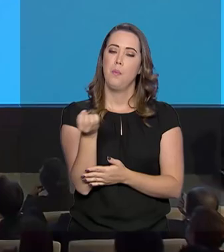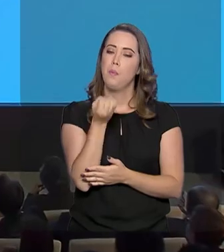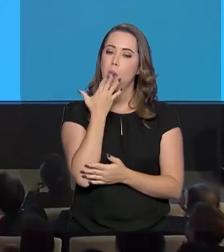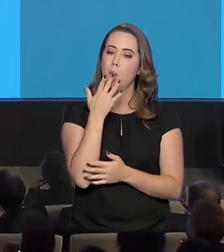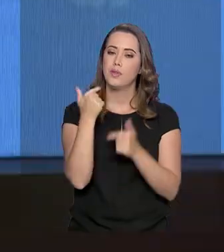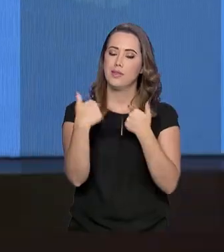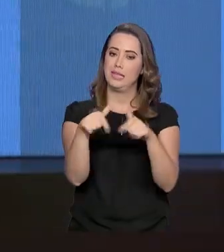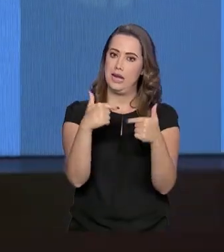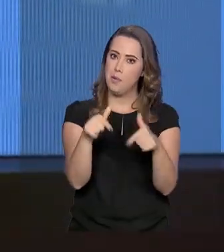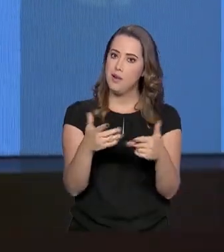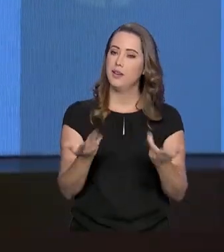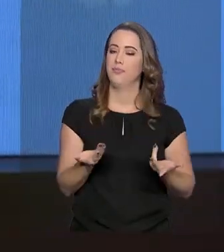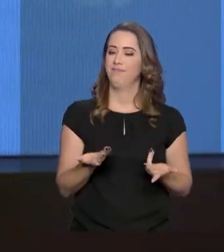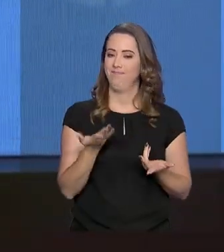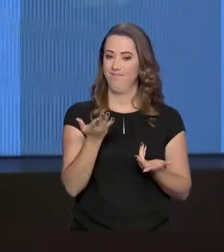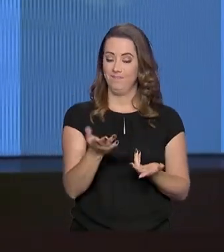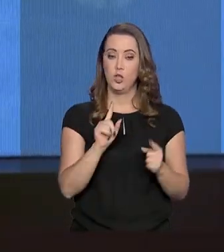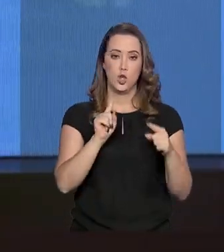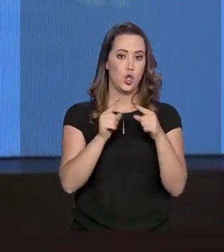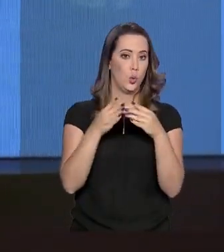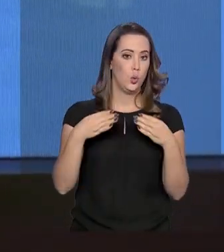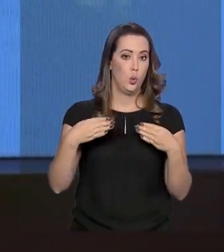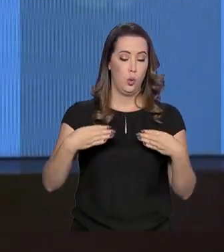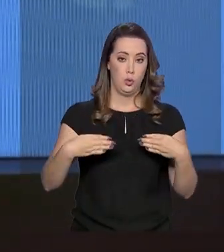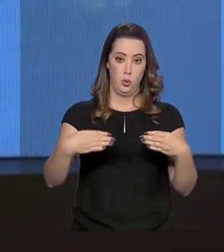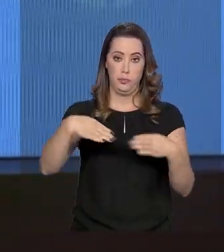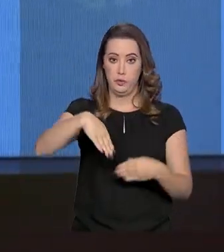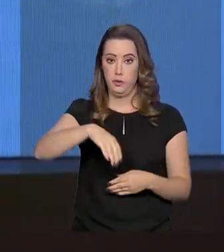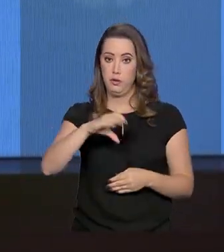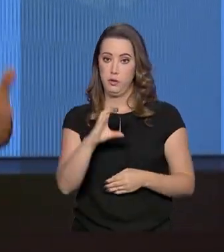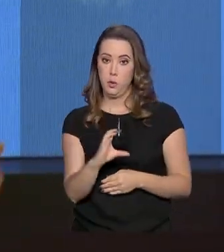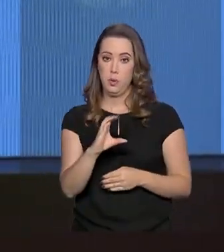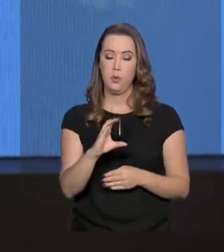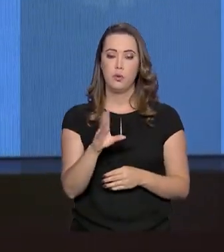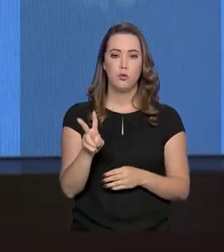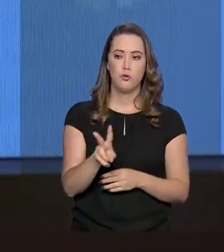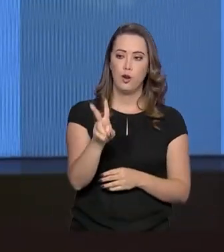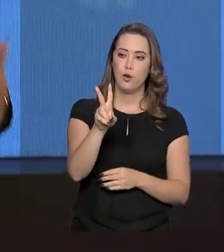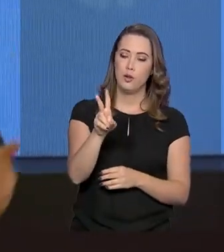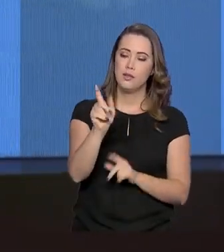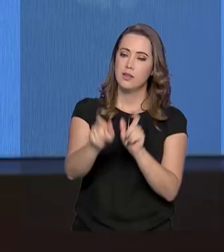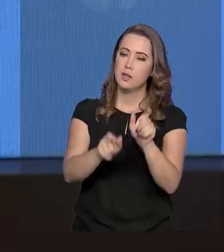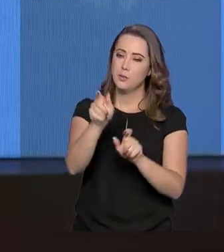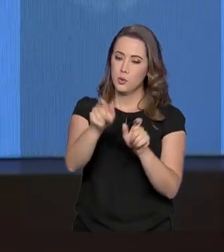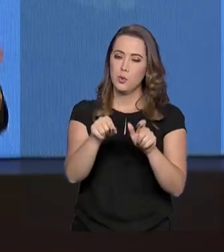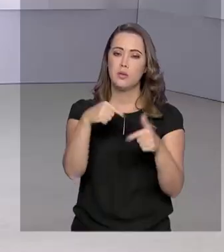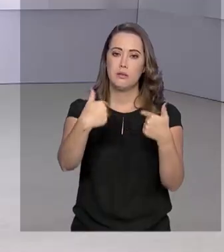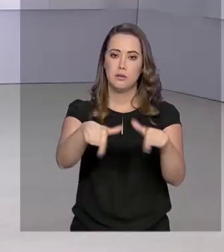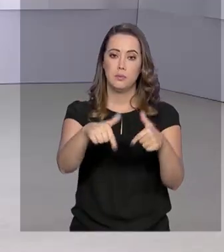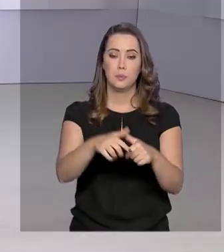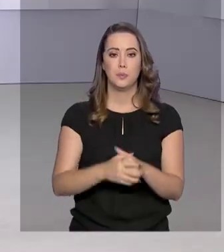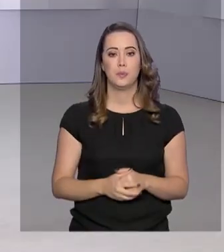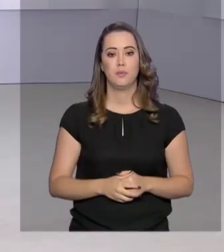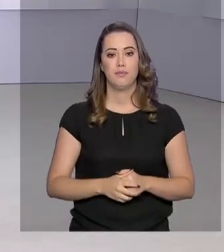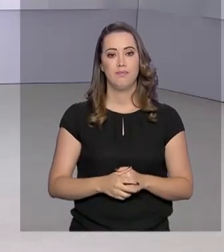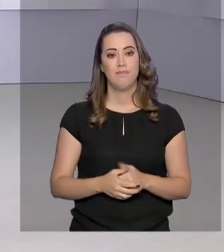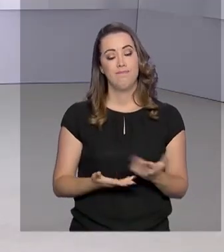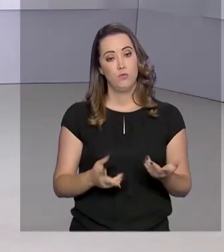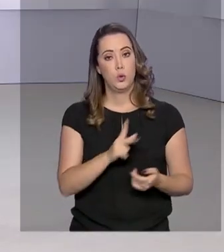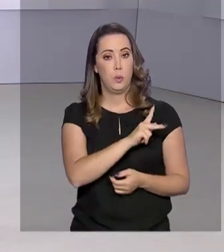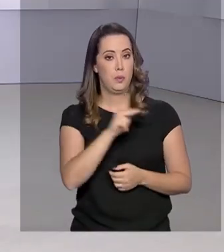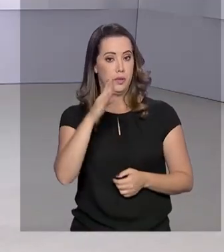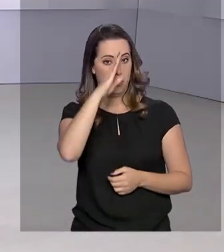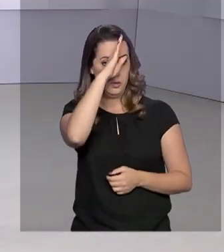alfabetização. Segundo o MEC, uma maneira de valorizar os profissionais dessa área. O